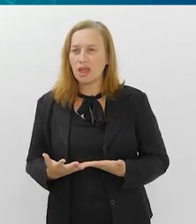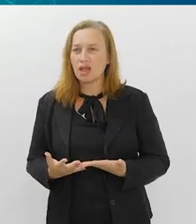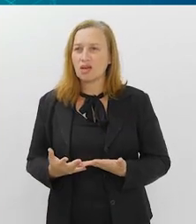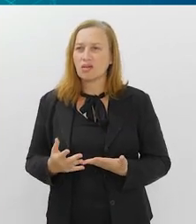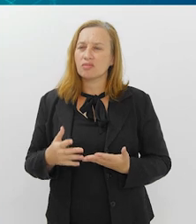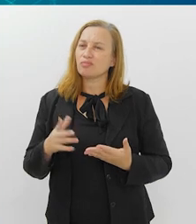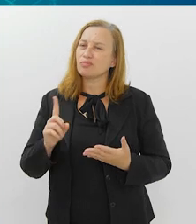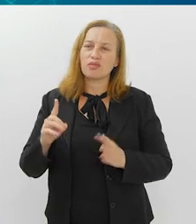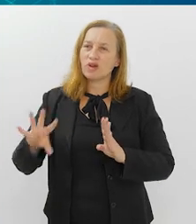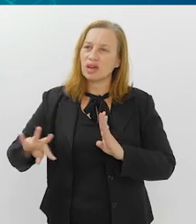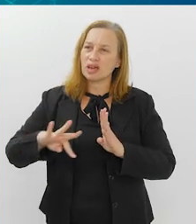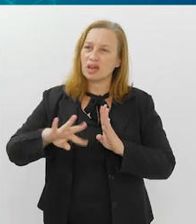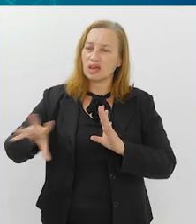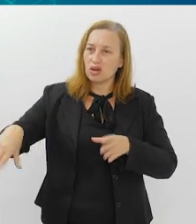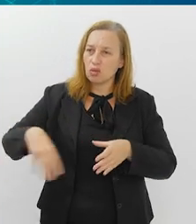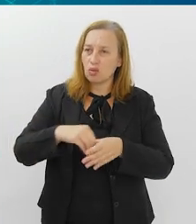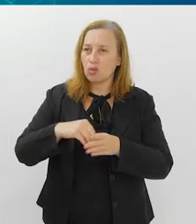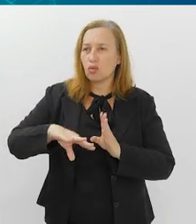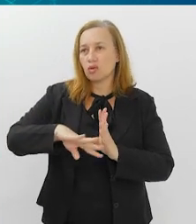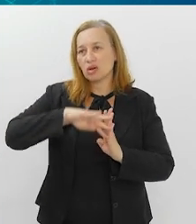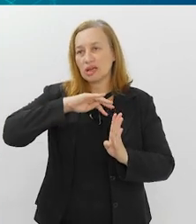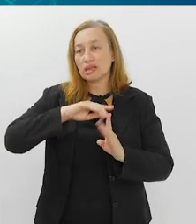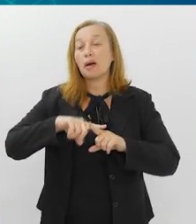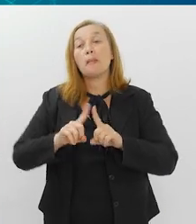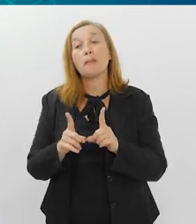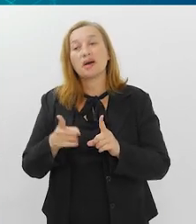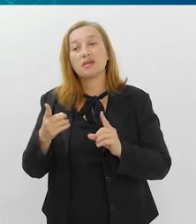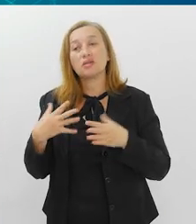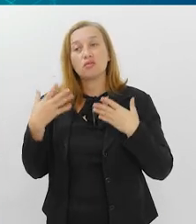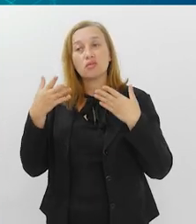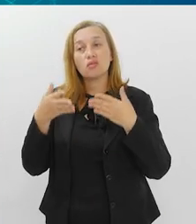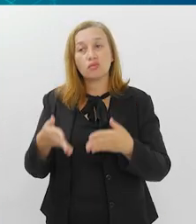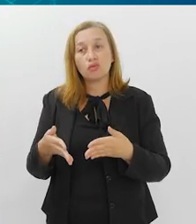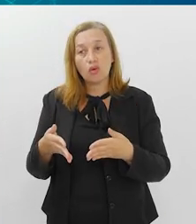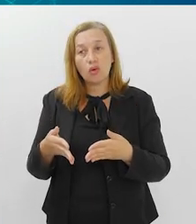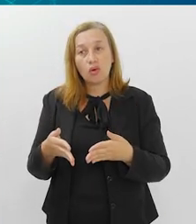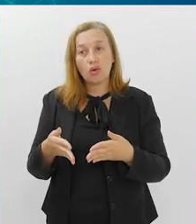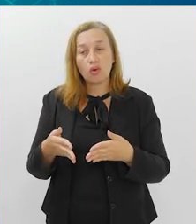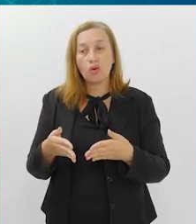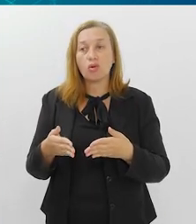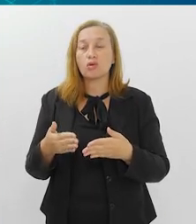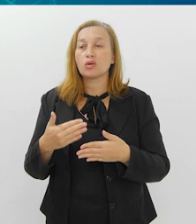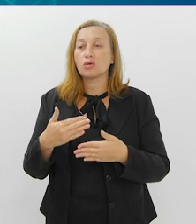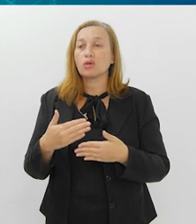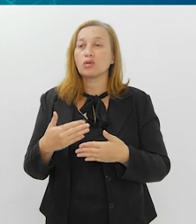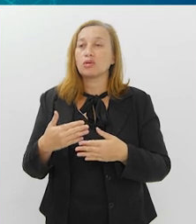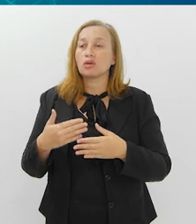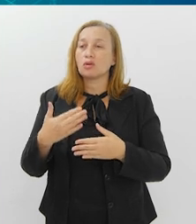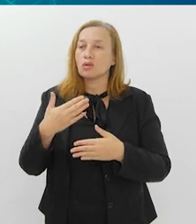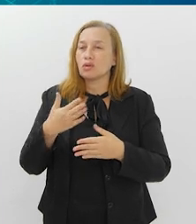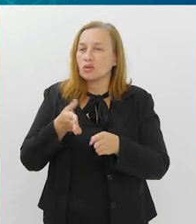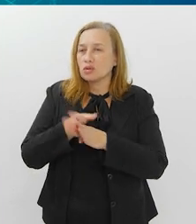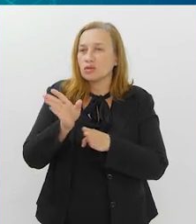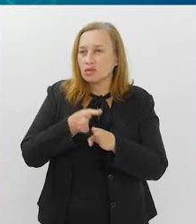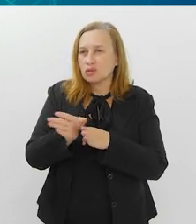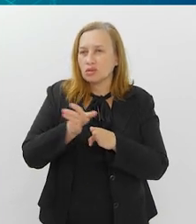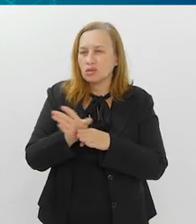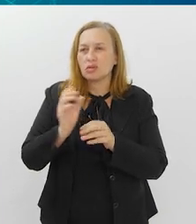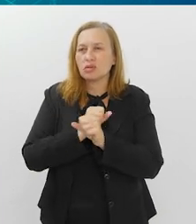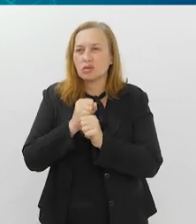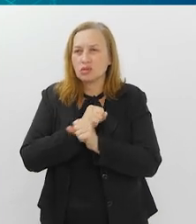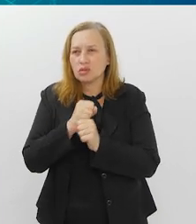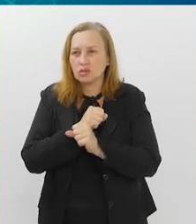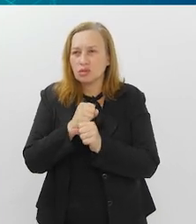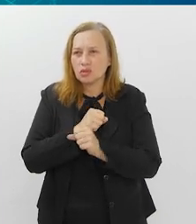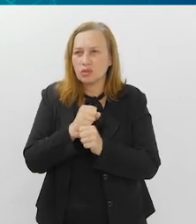não vai entrar no calendário, mas vai ser algo de uma recomendação anual do Ministério da